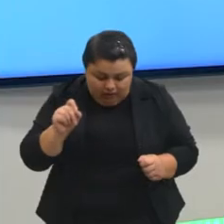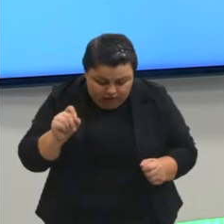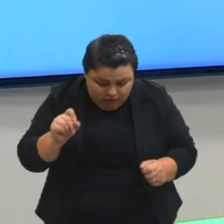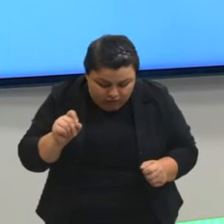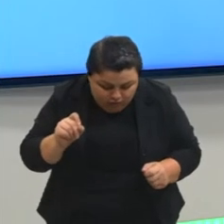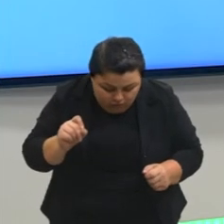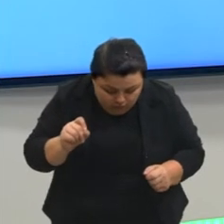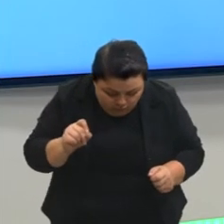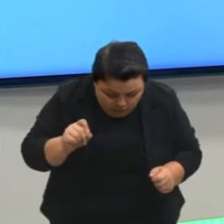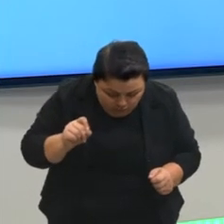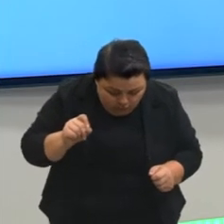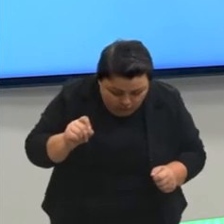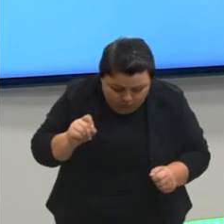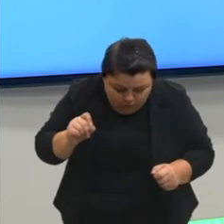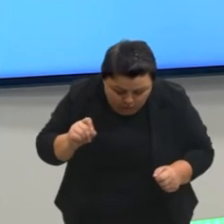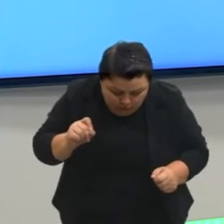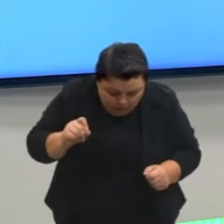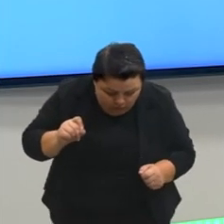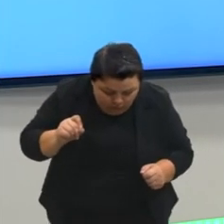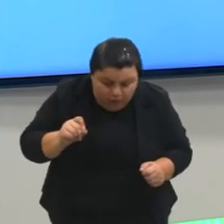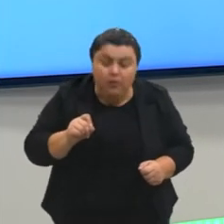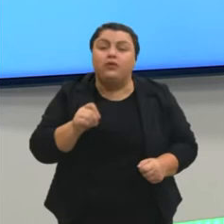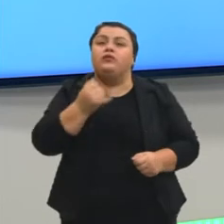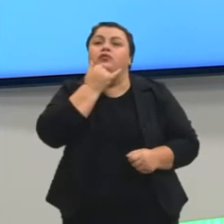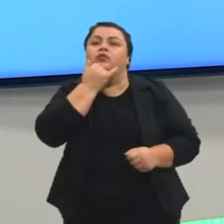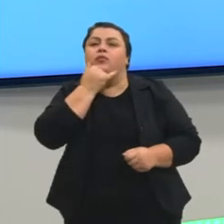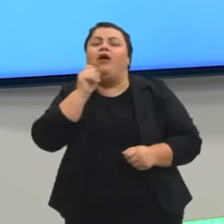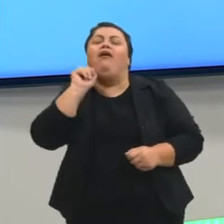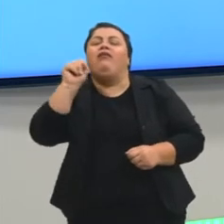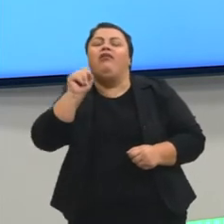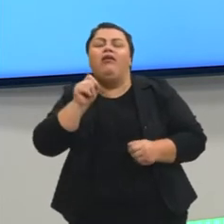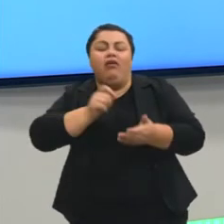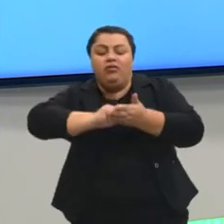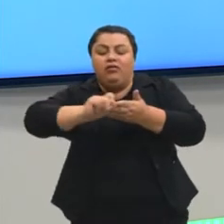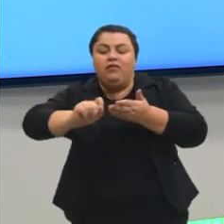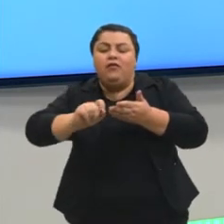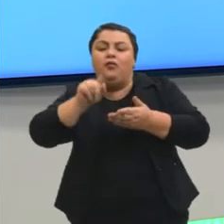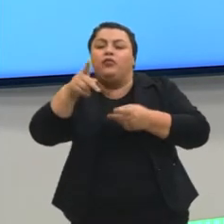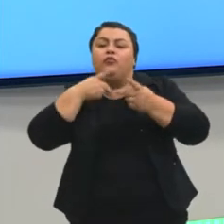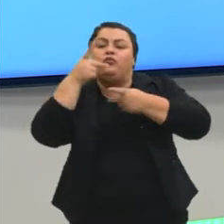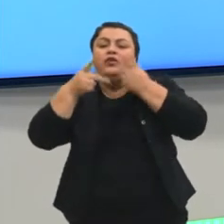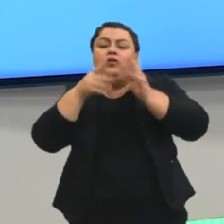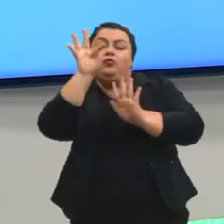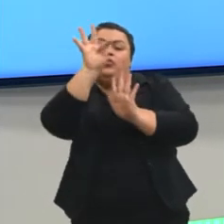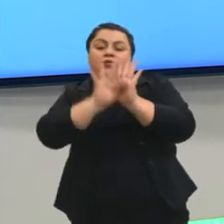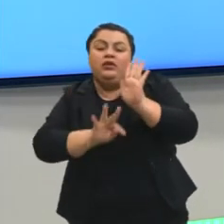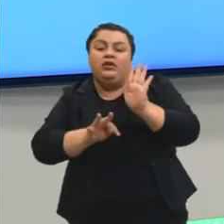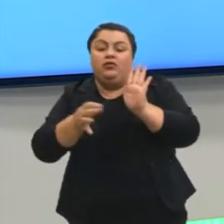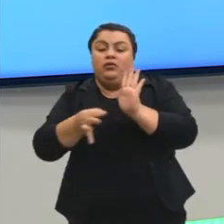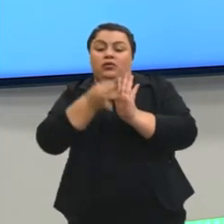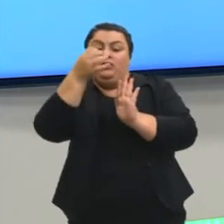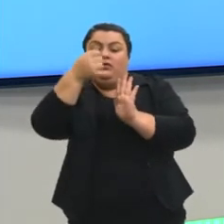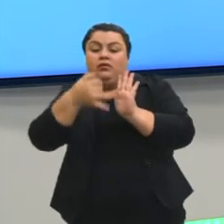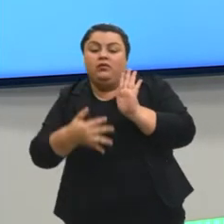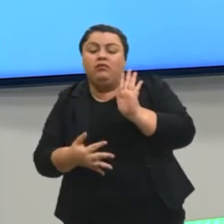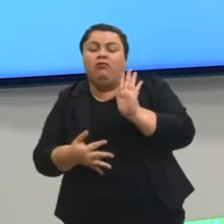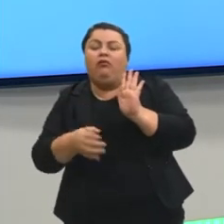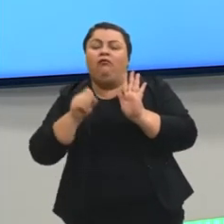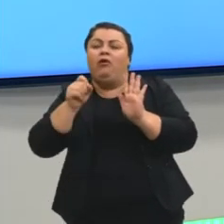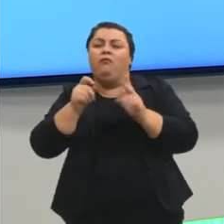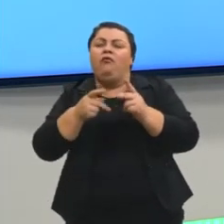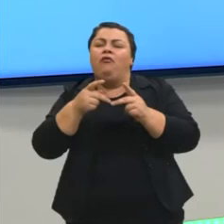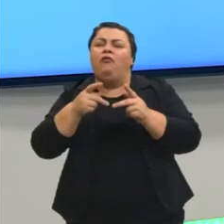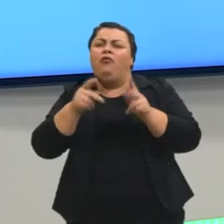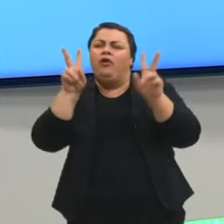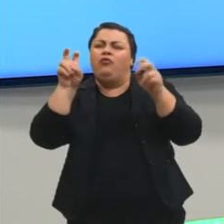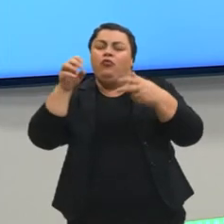dirigir quando eu escrevo um texto dissertativo argumentativo, tá? Vamos falar especificamente de Enem? Olha só,